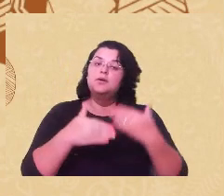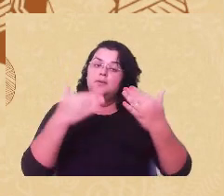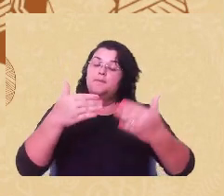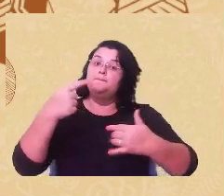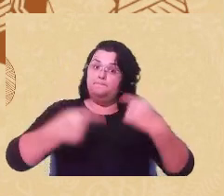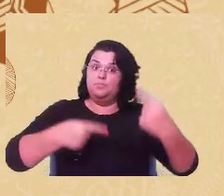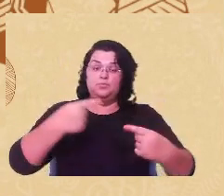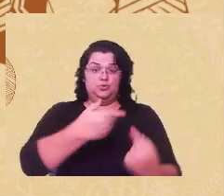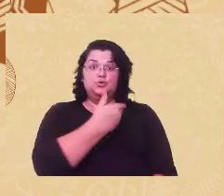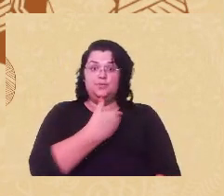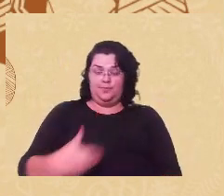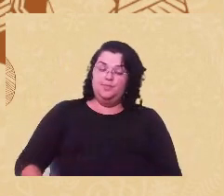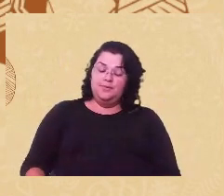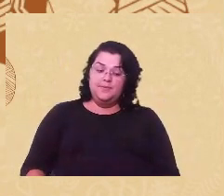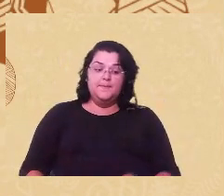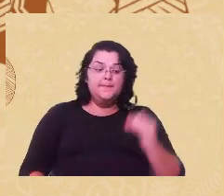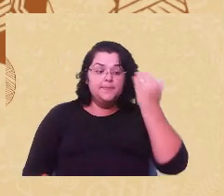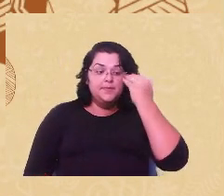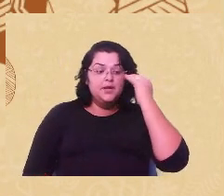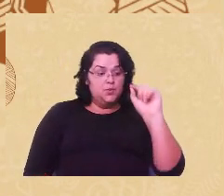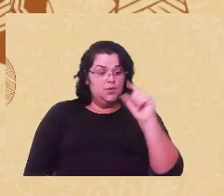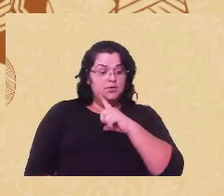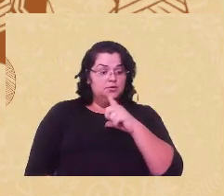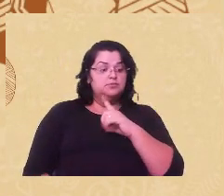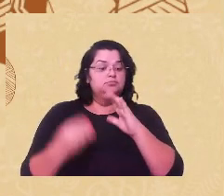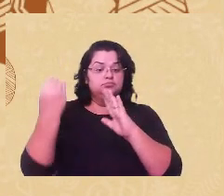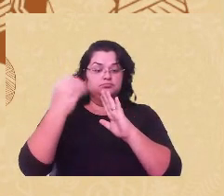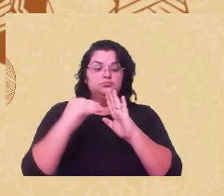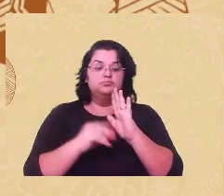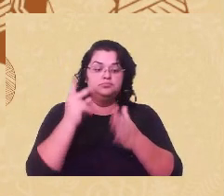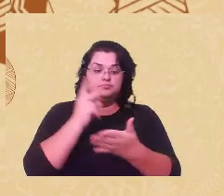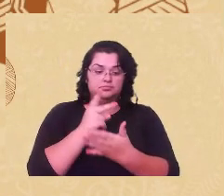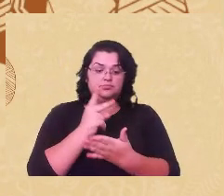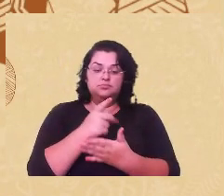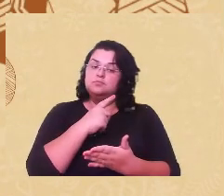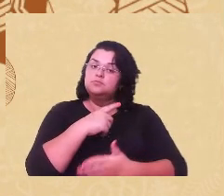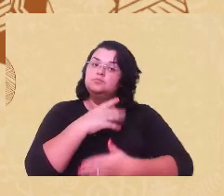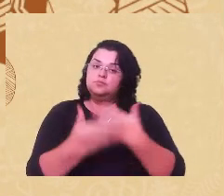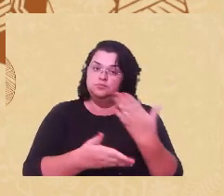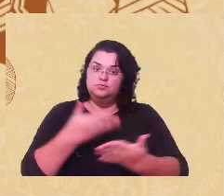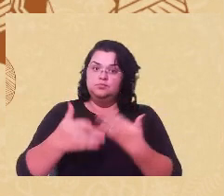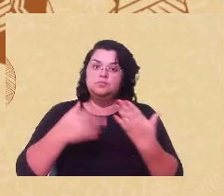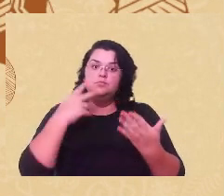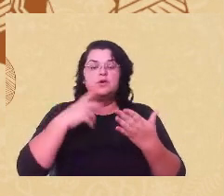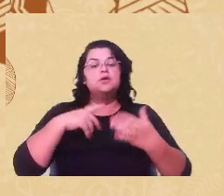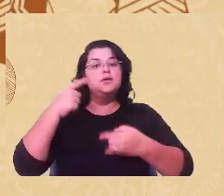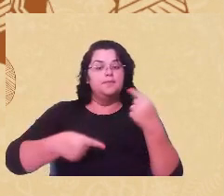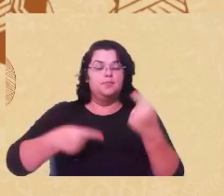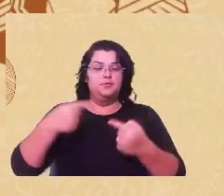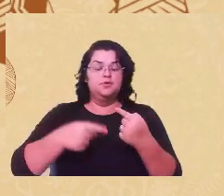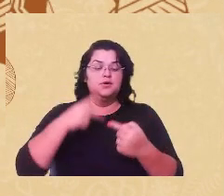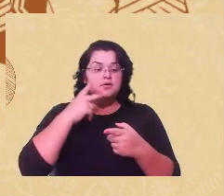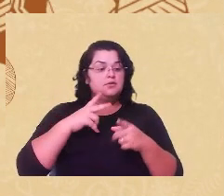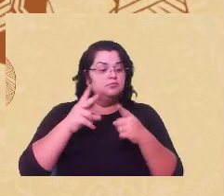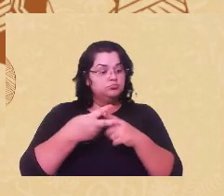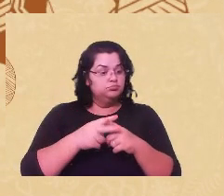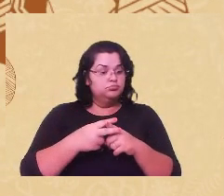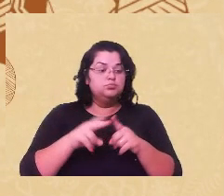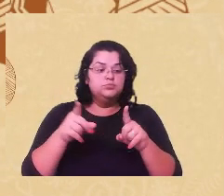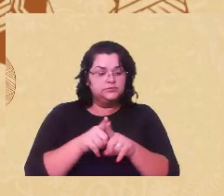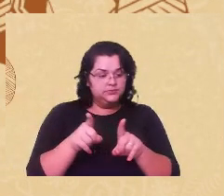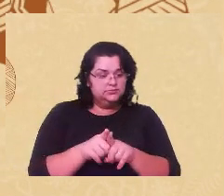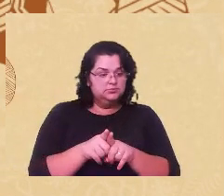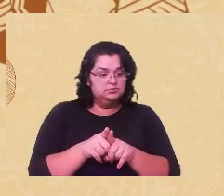A gente entende que se inserir numa política pública é manejar sua prática clínica para um equipamento. Isso, além de